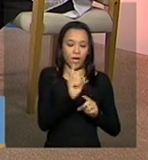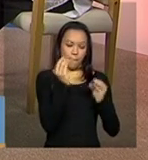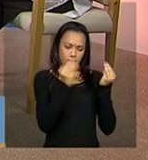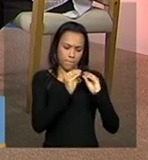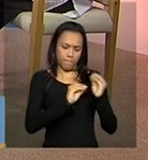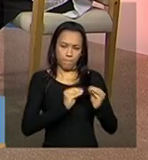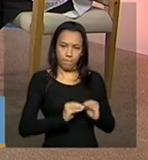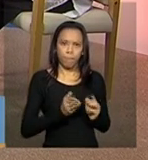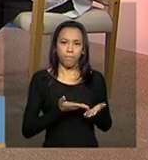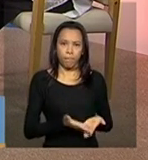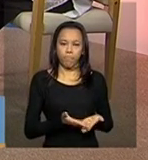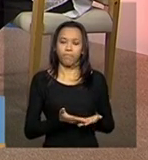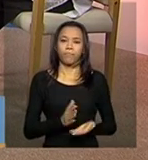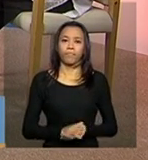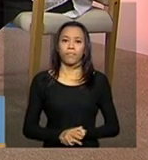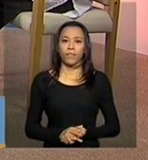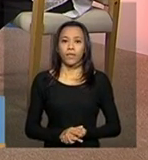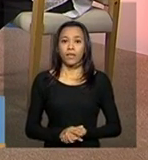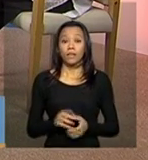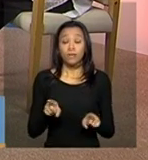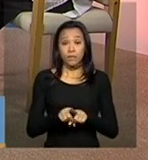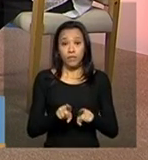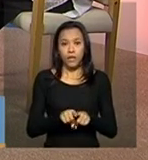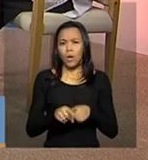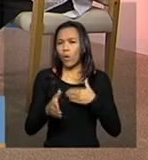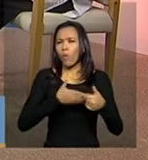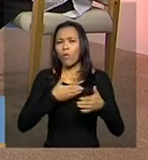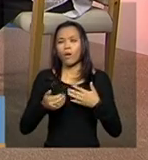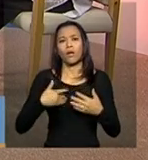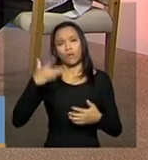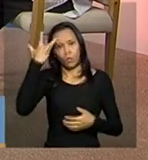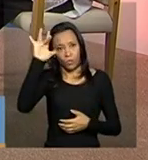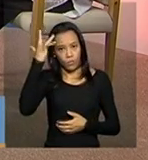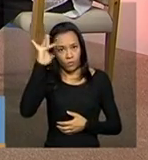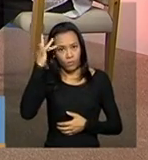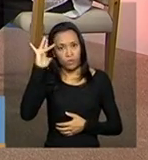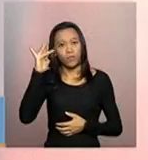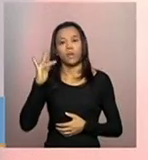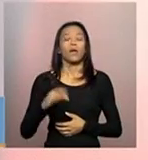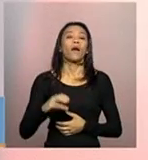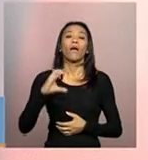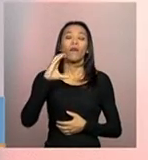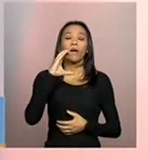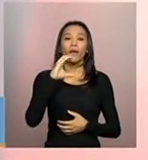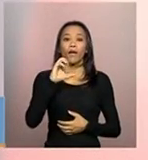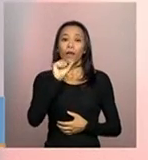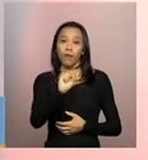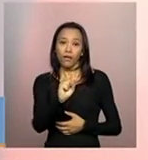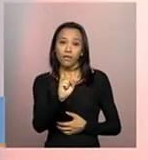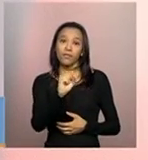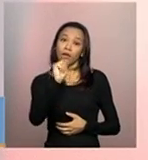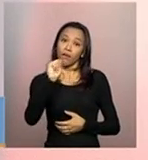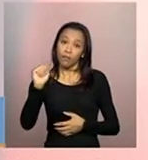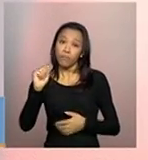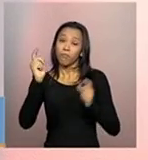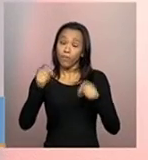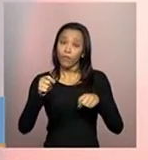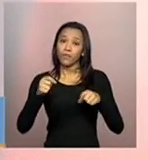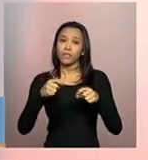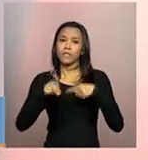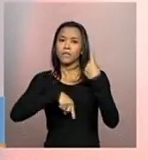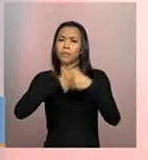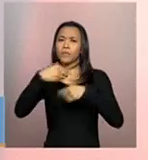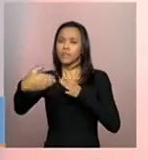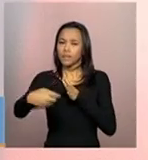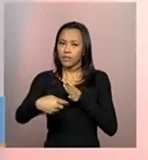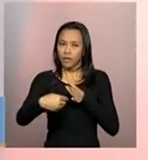autenticação do MDS, que é o SAA. Qualquer dúvida também contra o SAA, a questão de senhas, pode ser acionado o Ministério